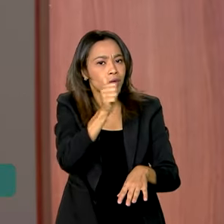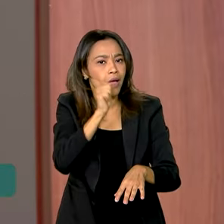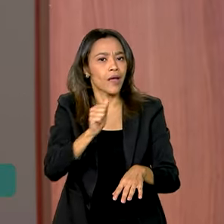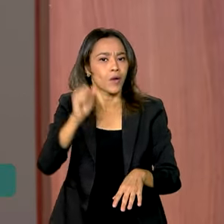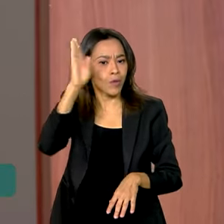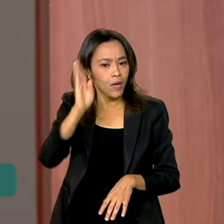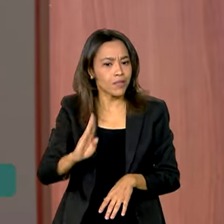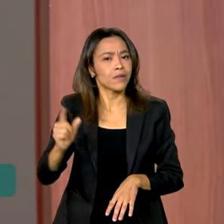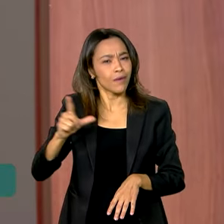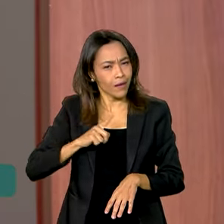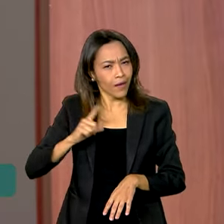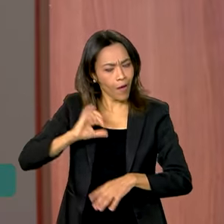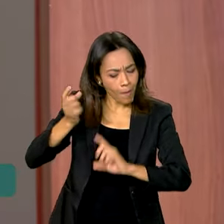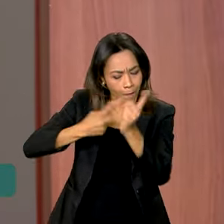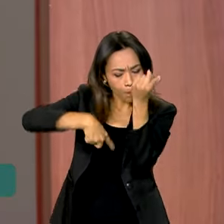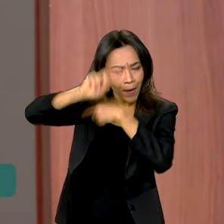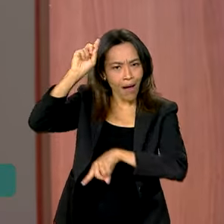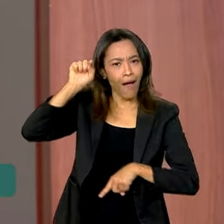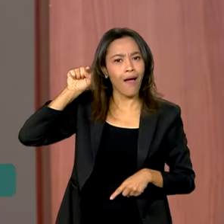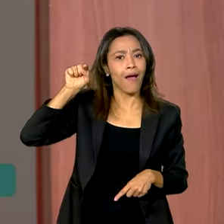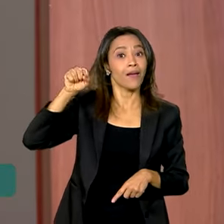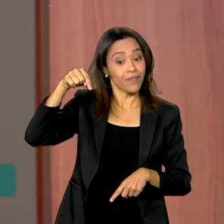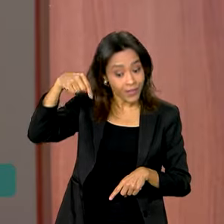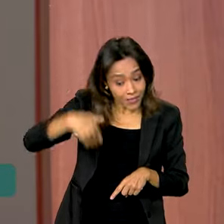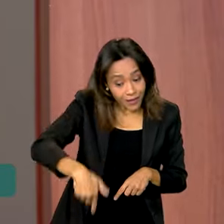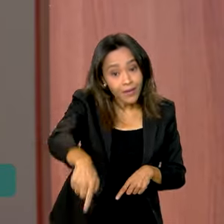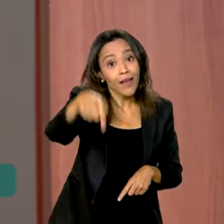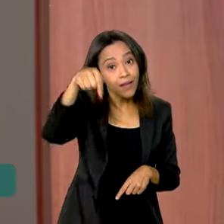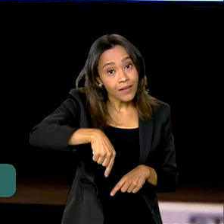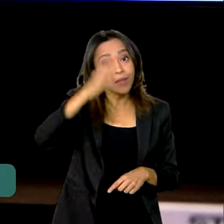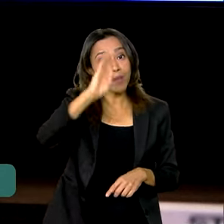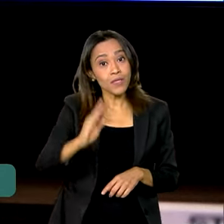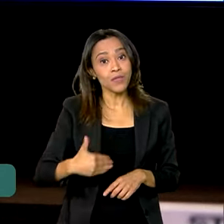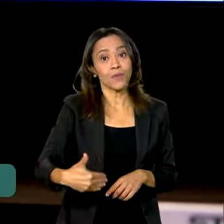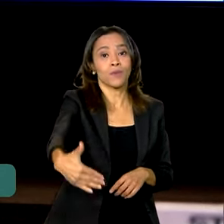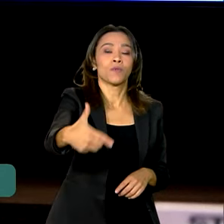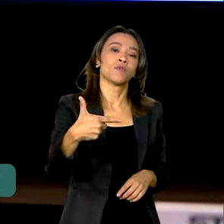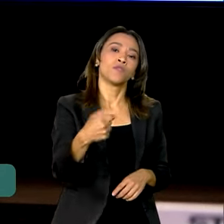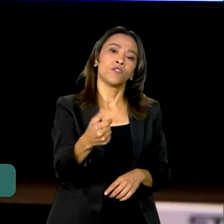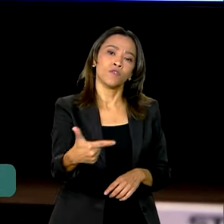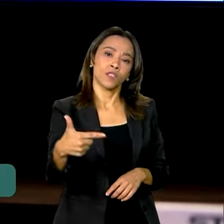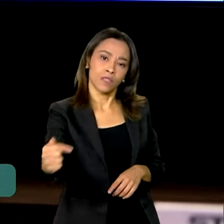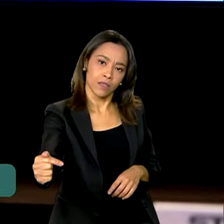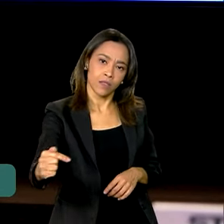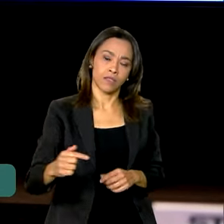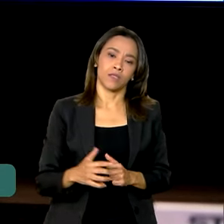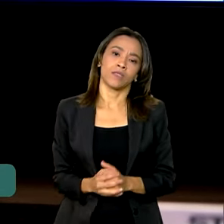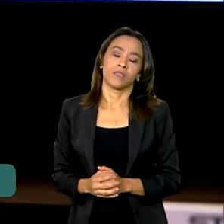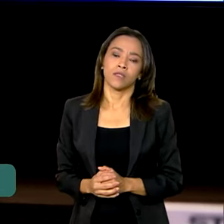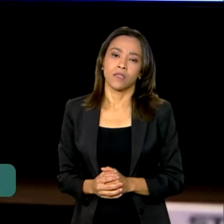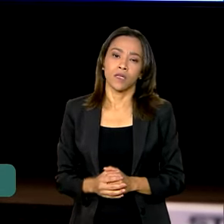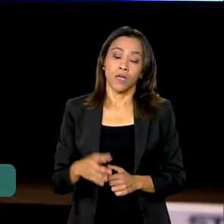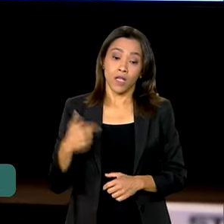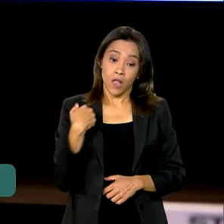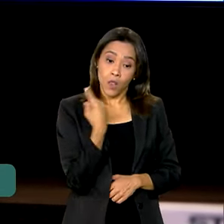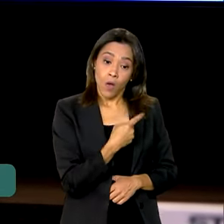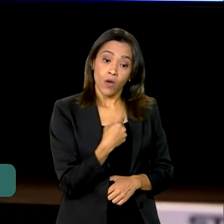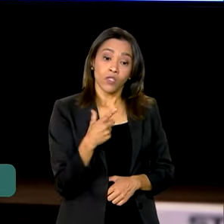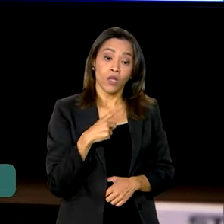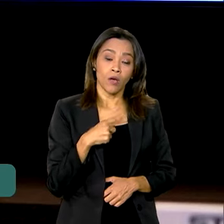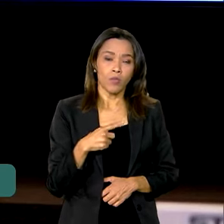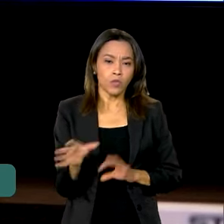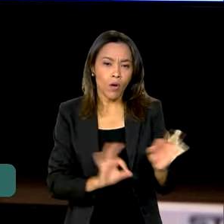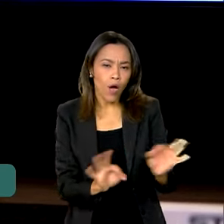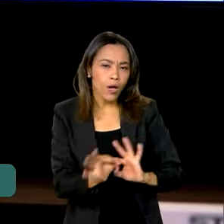feminina de futebol, que vai ser aqui no Brasil em 2027. Agora estamos com a formação de mais 10 núcleos